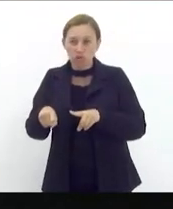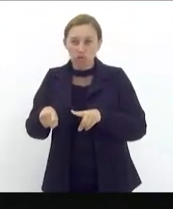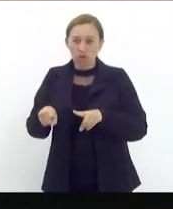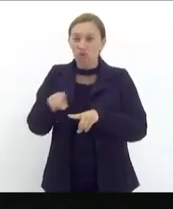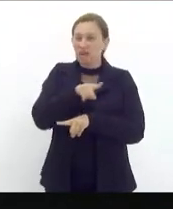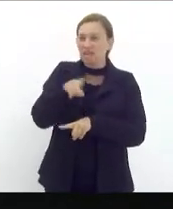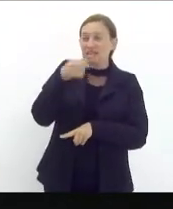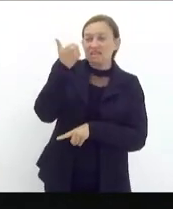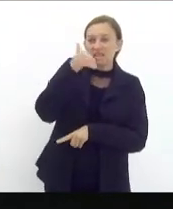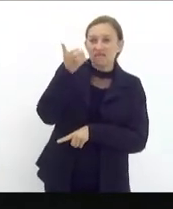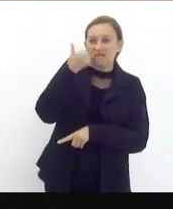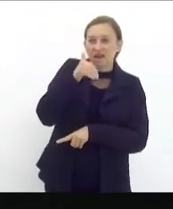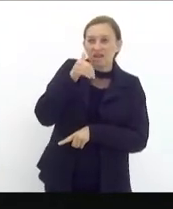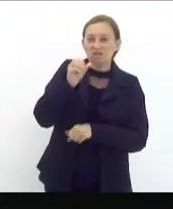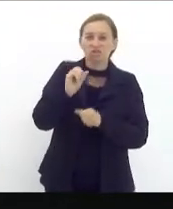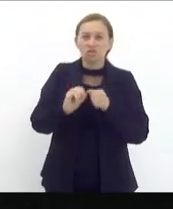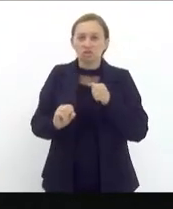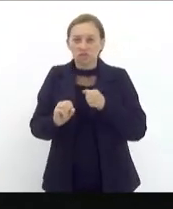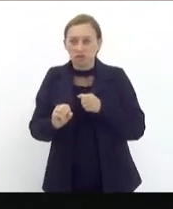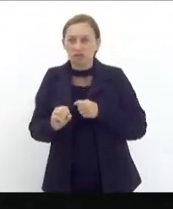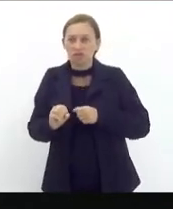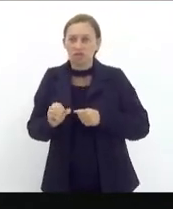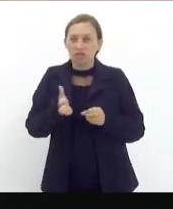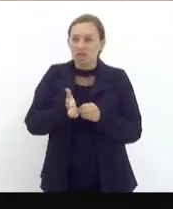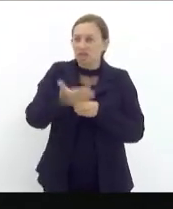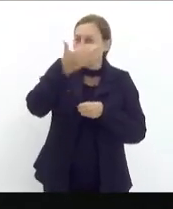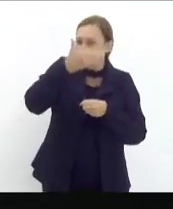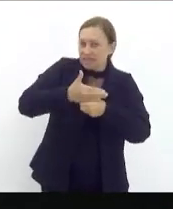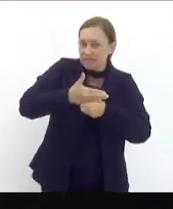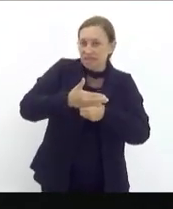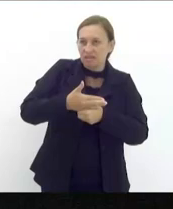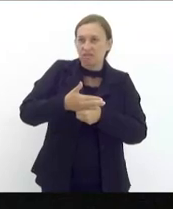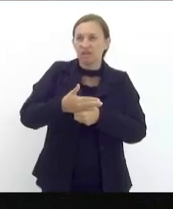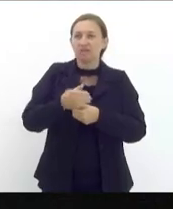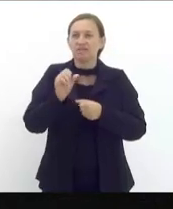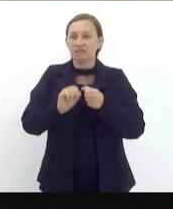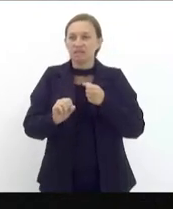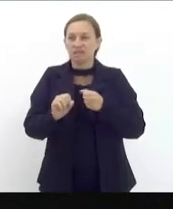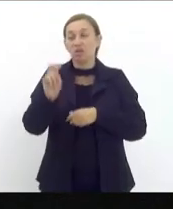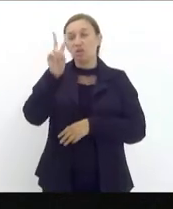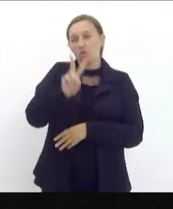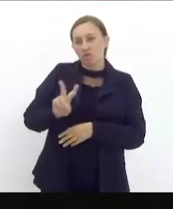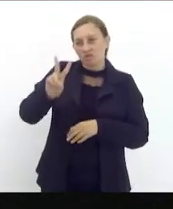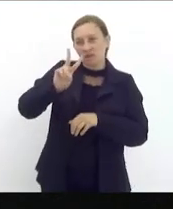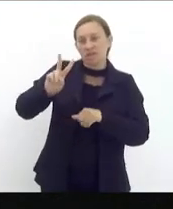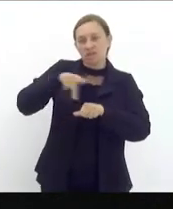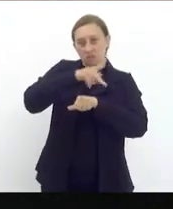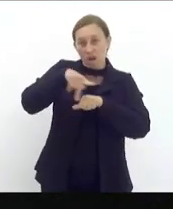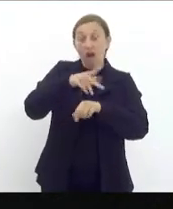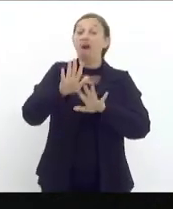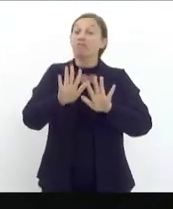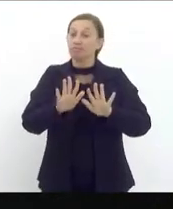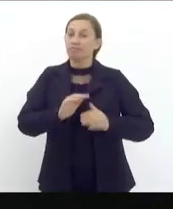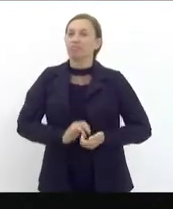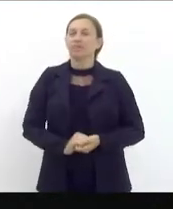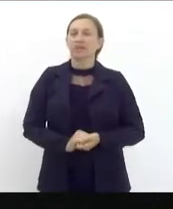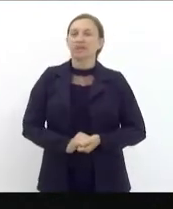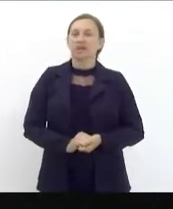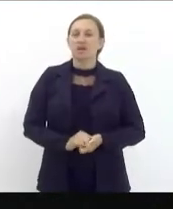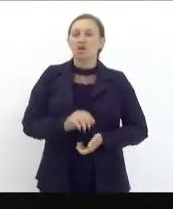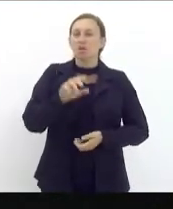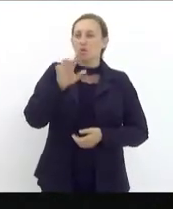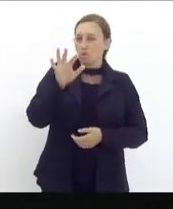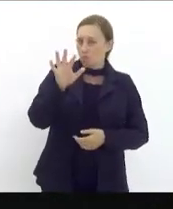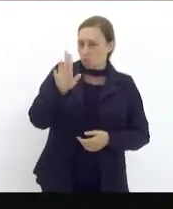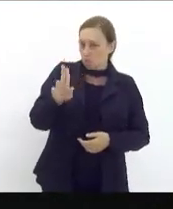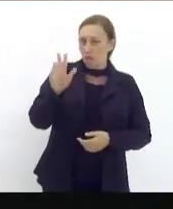canalhas estão fazendo esses fascínoras estão fazendo com a Venezuela aliás o FBI